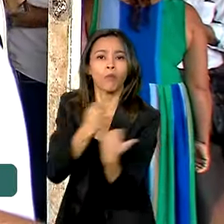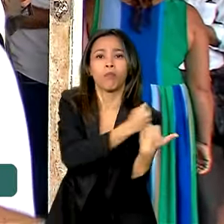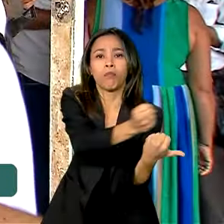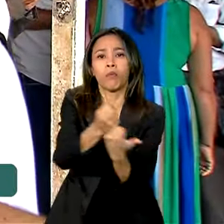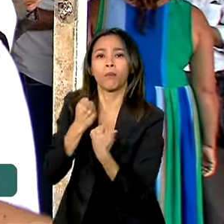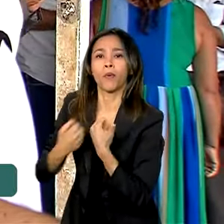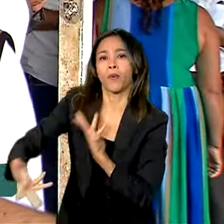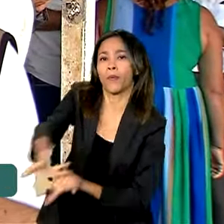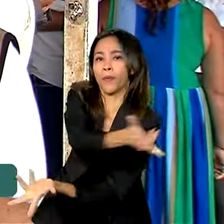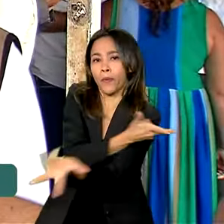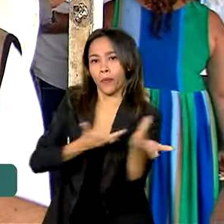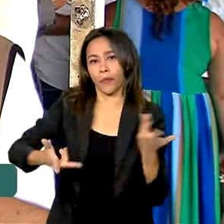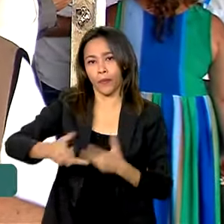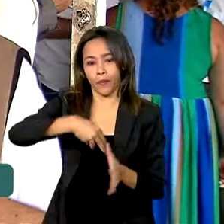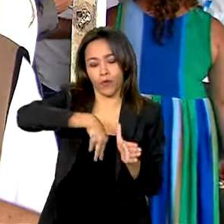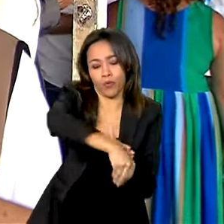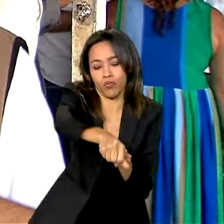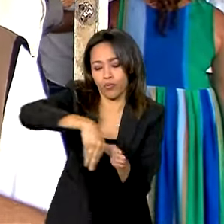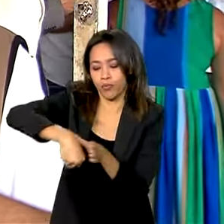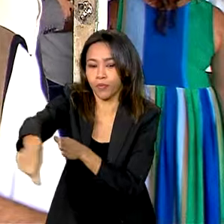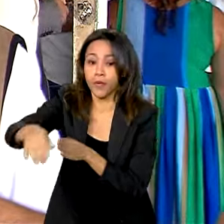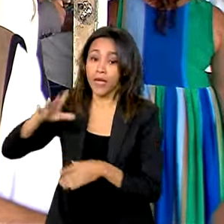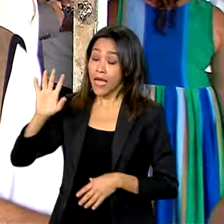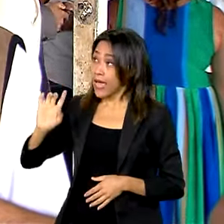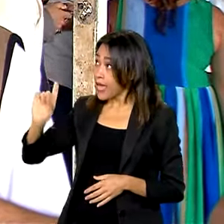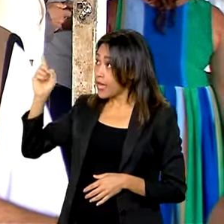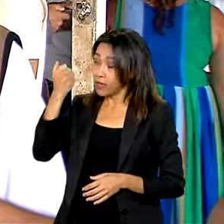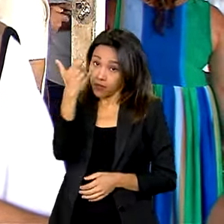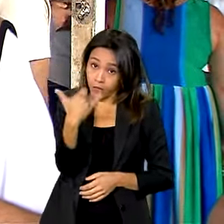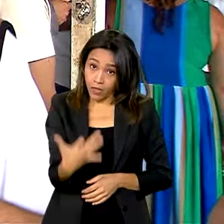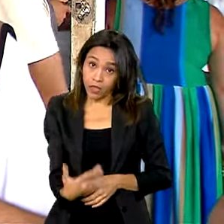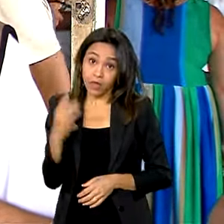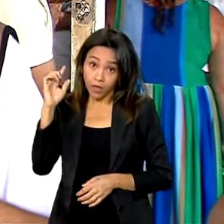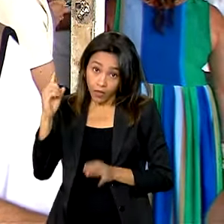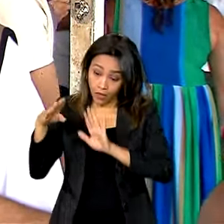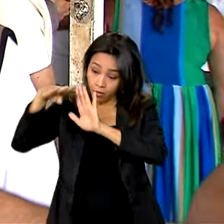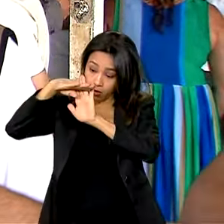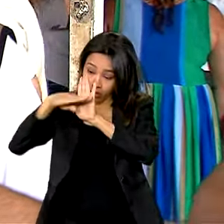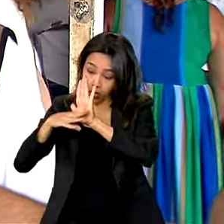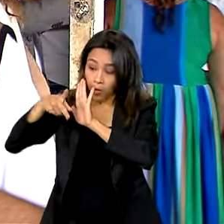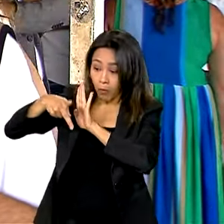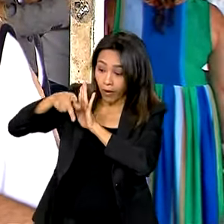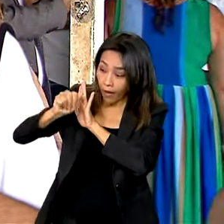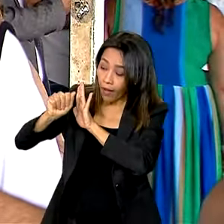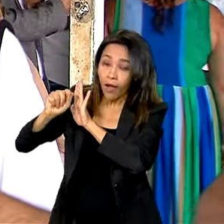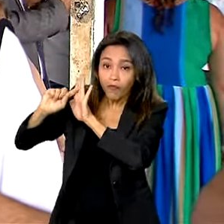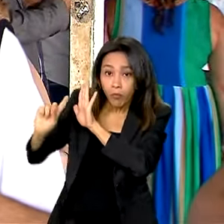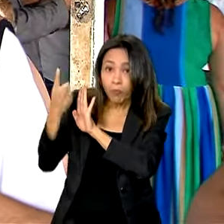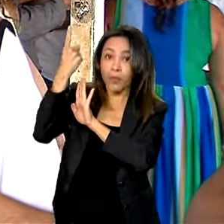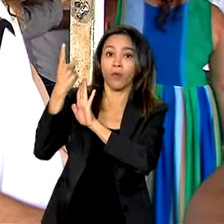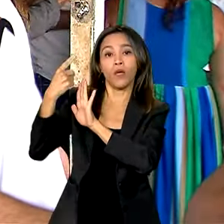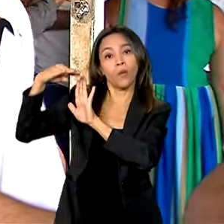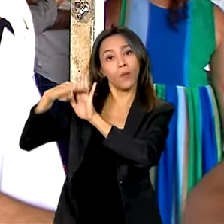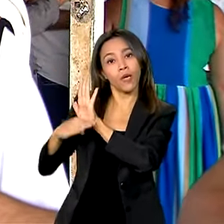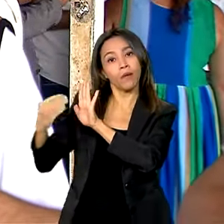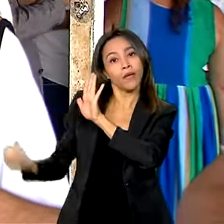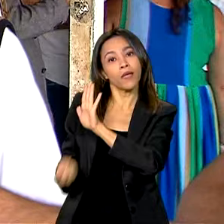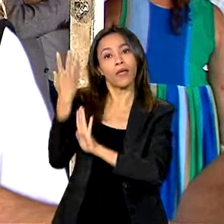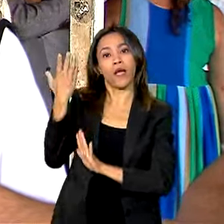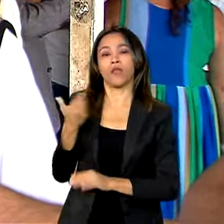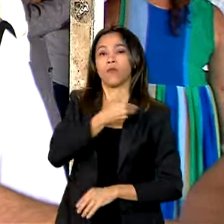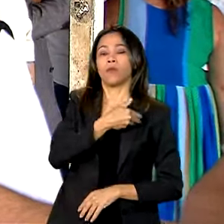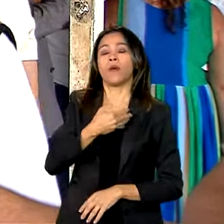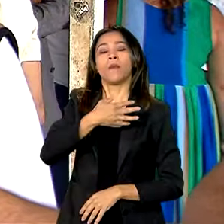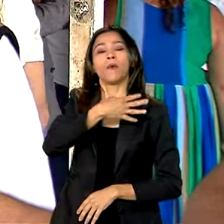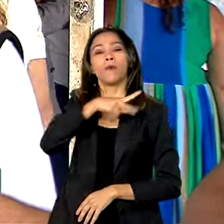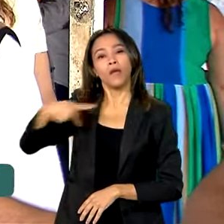é um grande programa criado no primeiro governo do presidente Lula em 2003 e que agora voltou com muita força. É o programa que